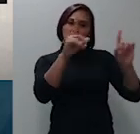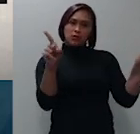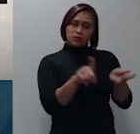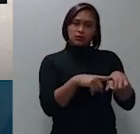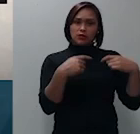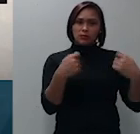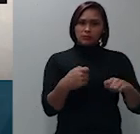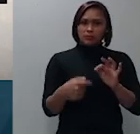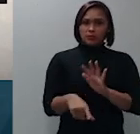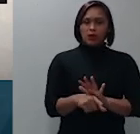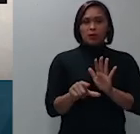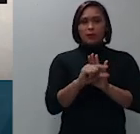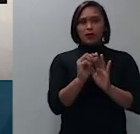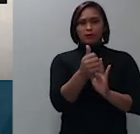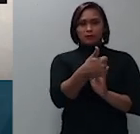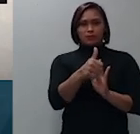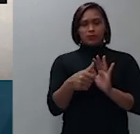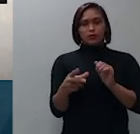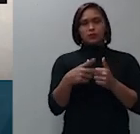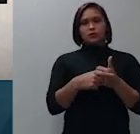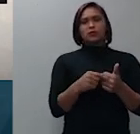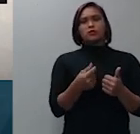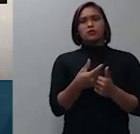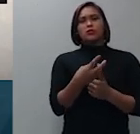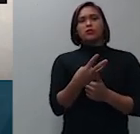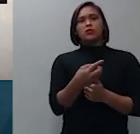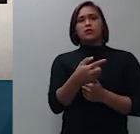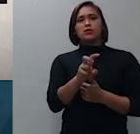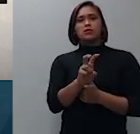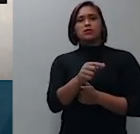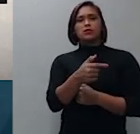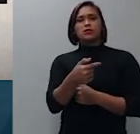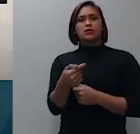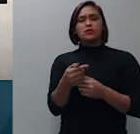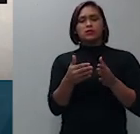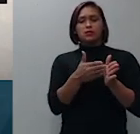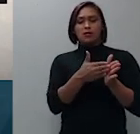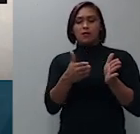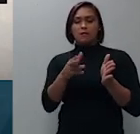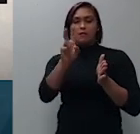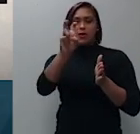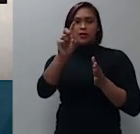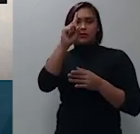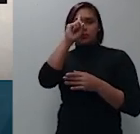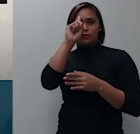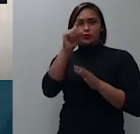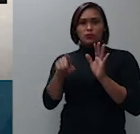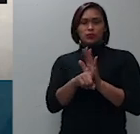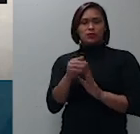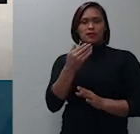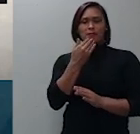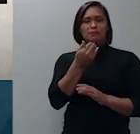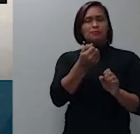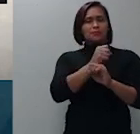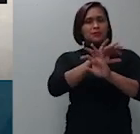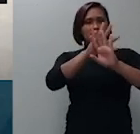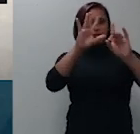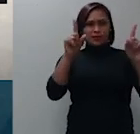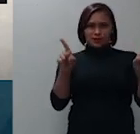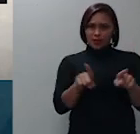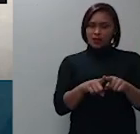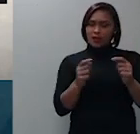primeiro do artigo 357 prazo de cinco dias para pedir esclarecimentos ou solicitar